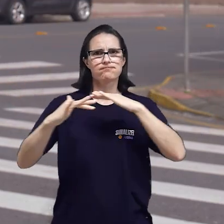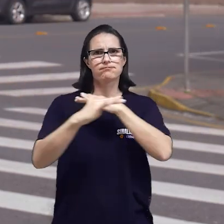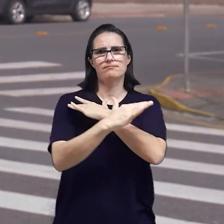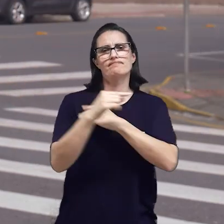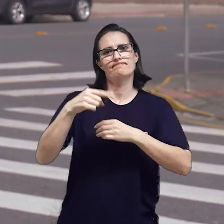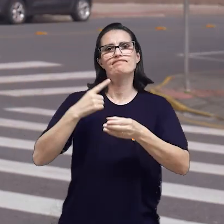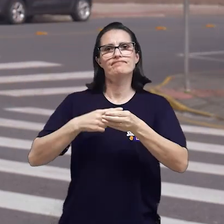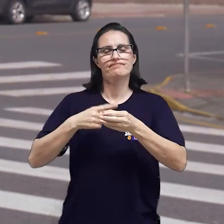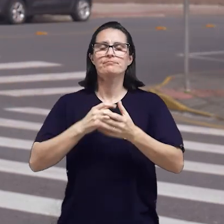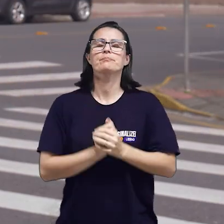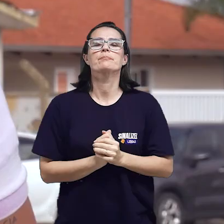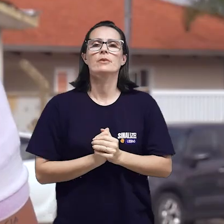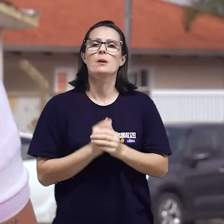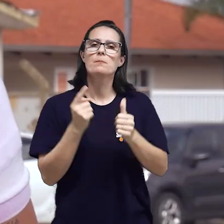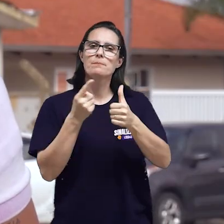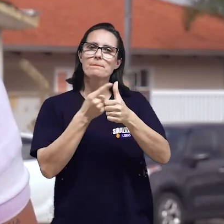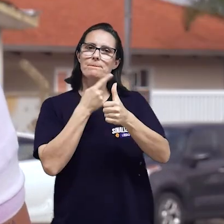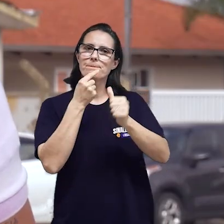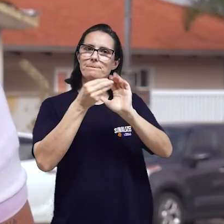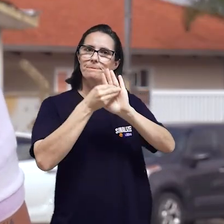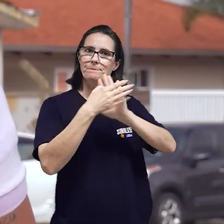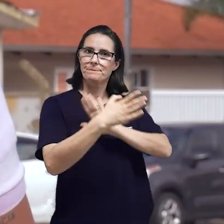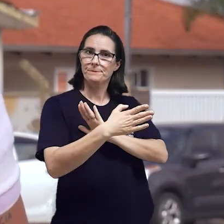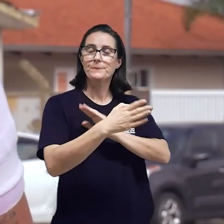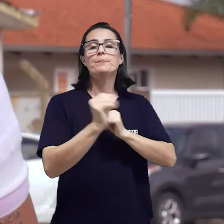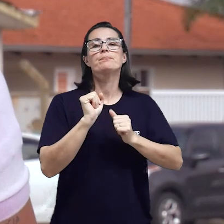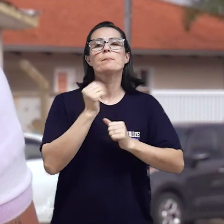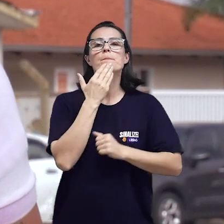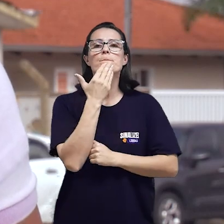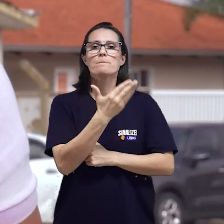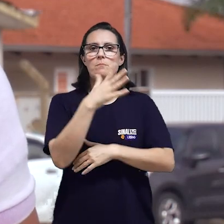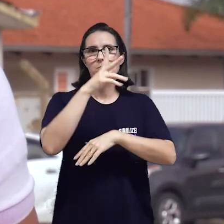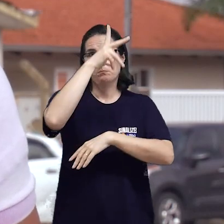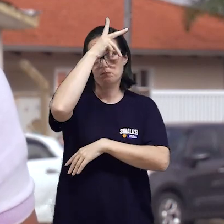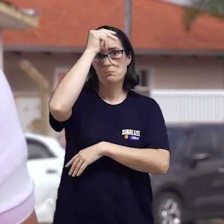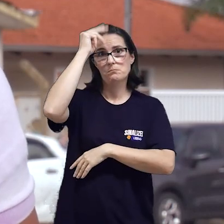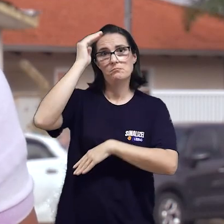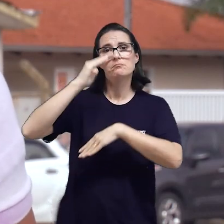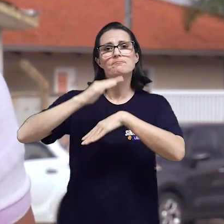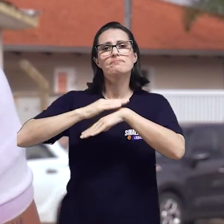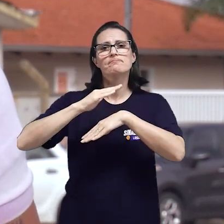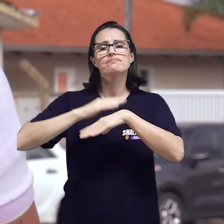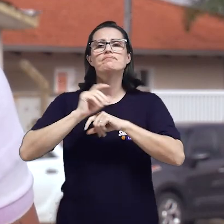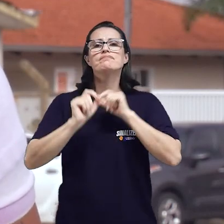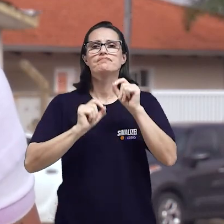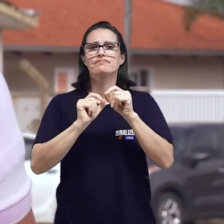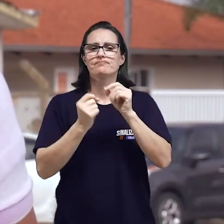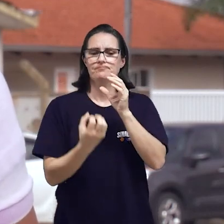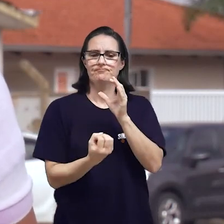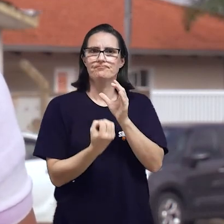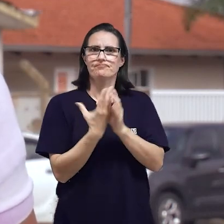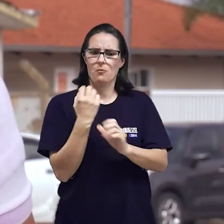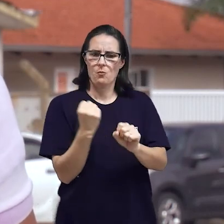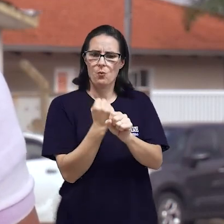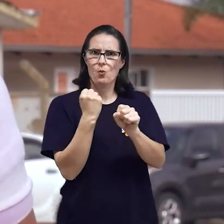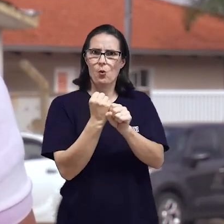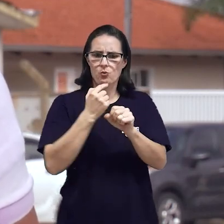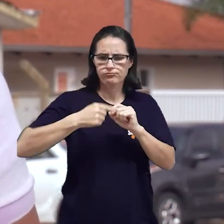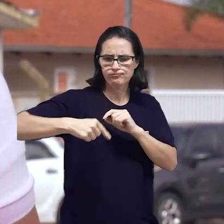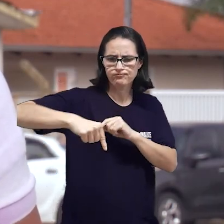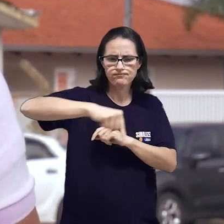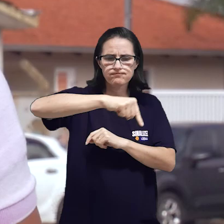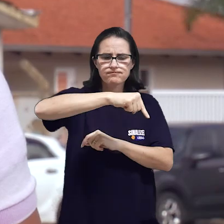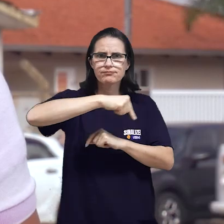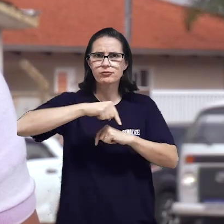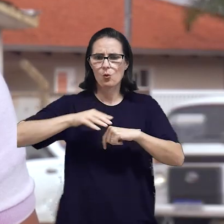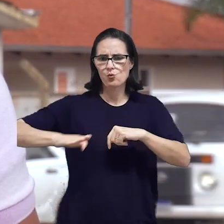de grande movimento na cidade. A primeira indicação solicita que a Prefeitura tome providências para instalação de mini-rotatórias